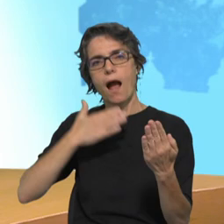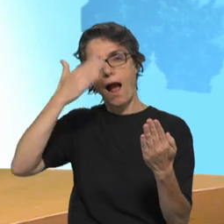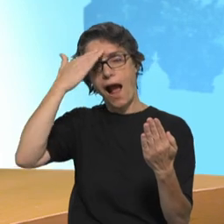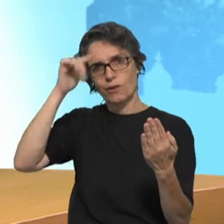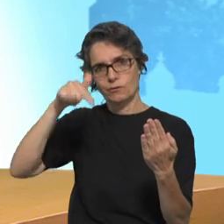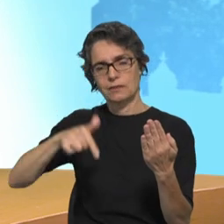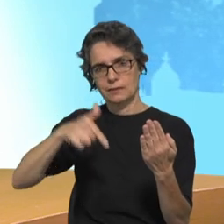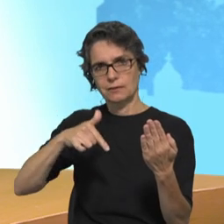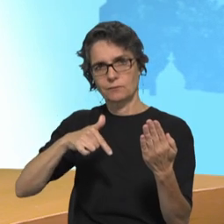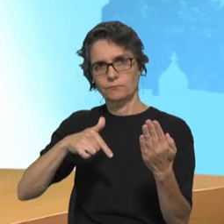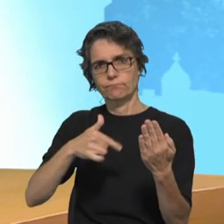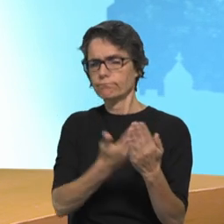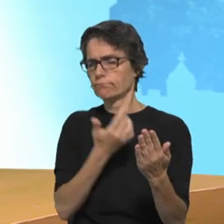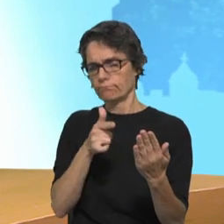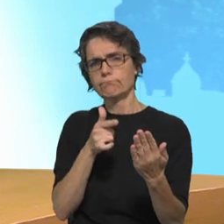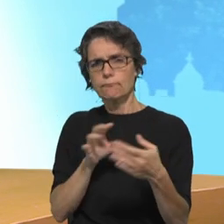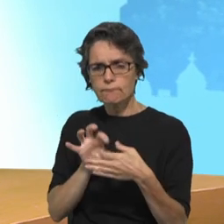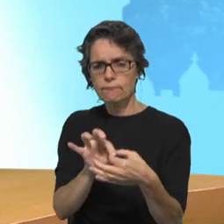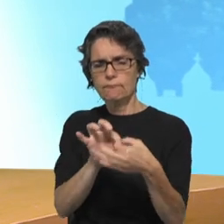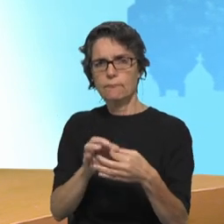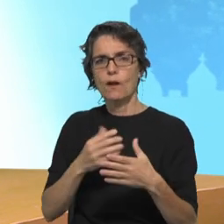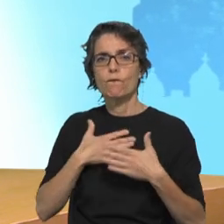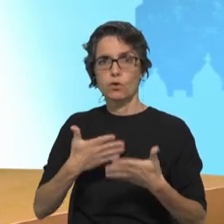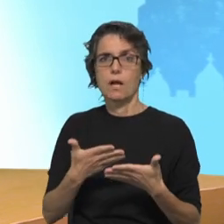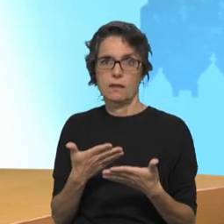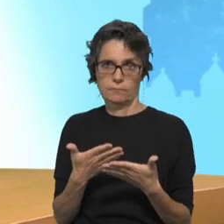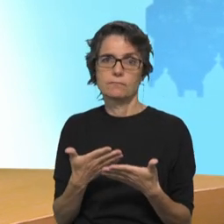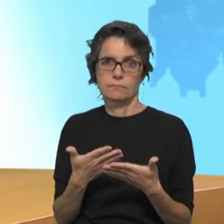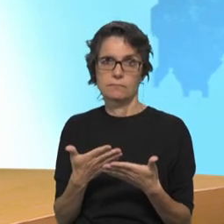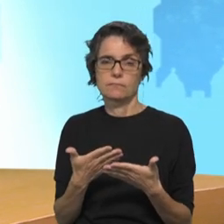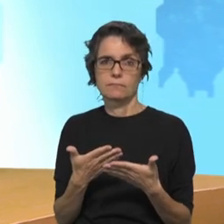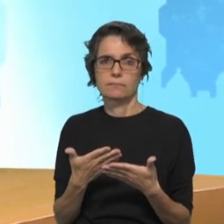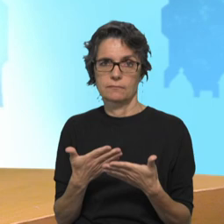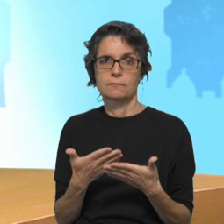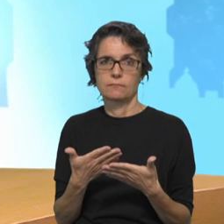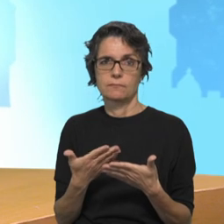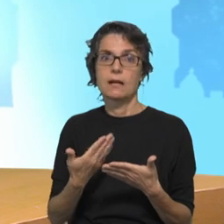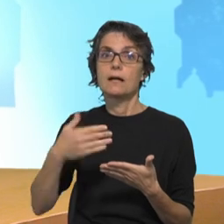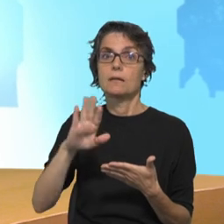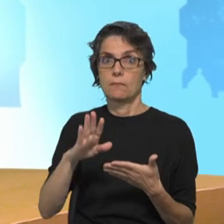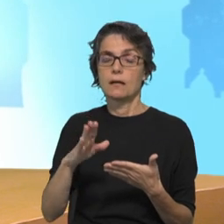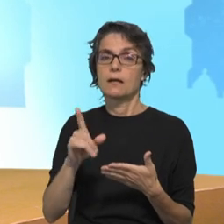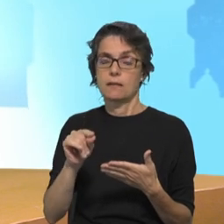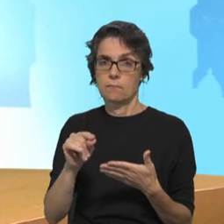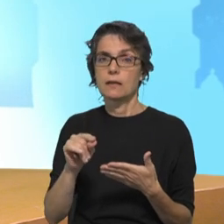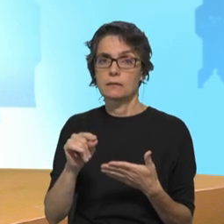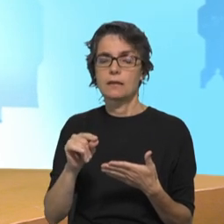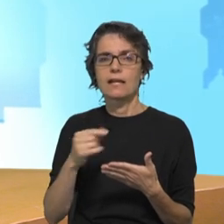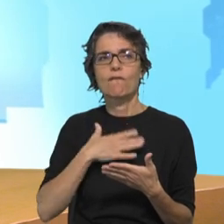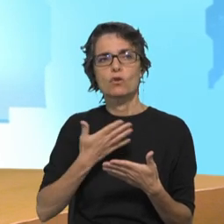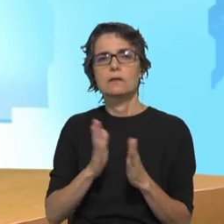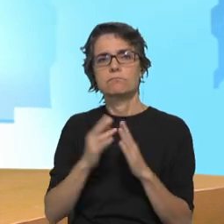coligialidade, que é uma dimensão constitutiva da igreja católica, mas, ao mesmo tempo, da sinodalidade,